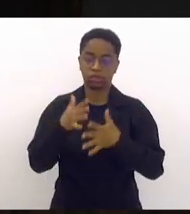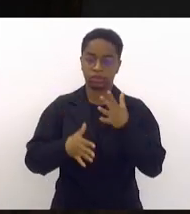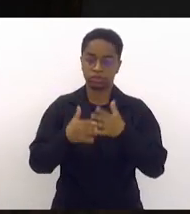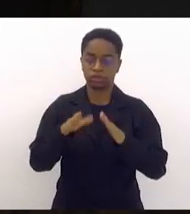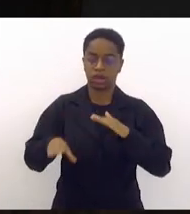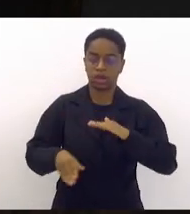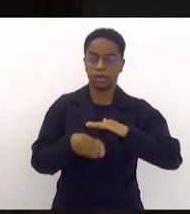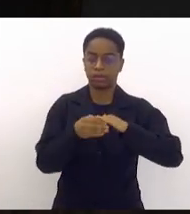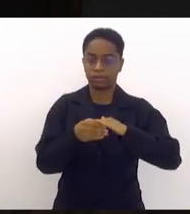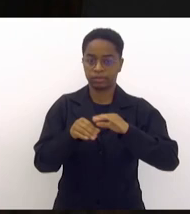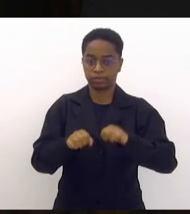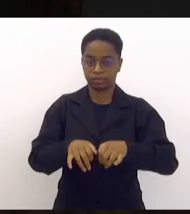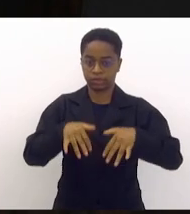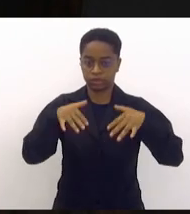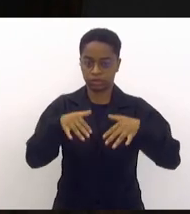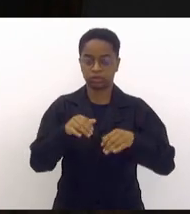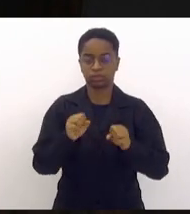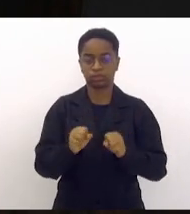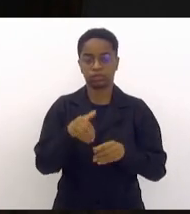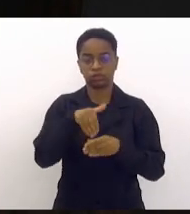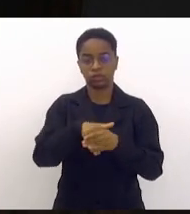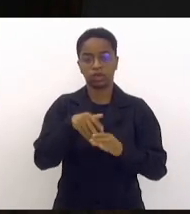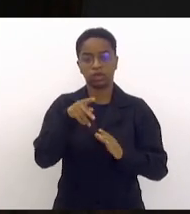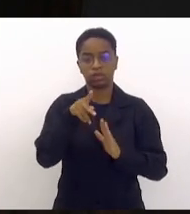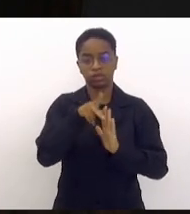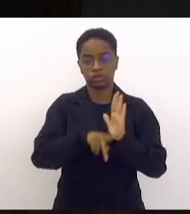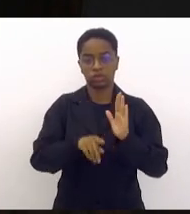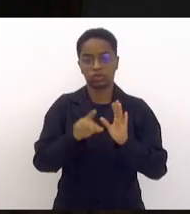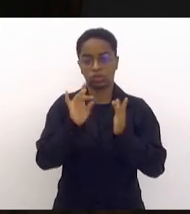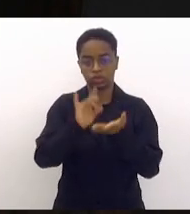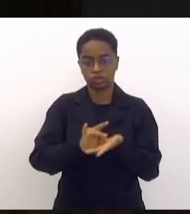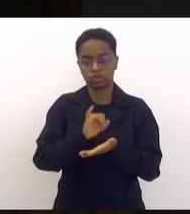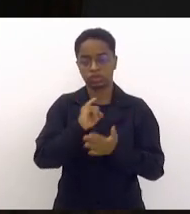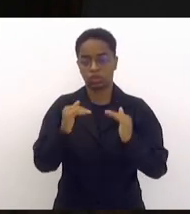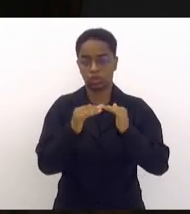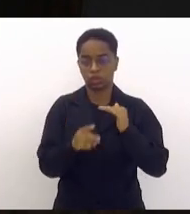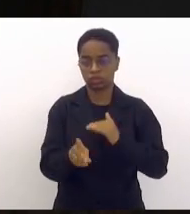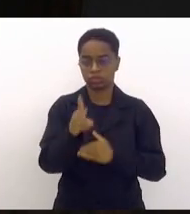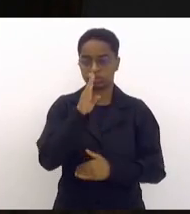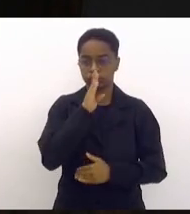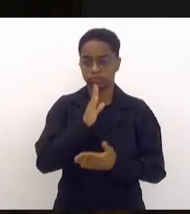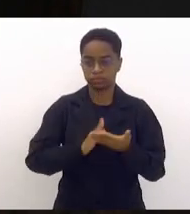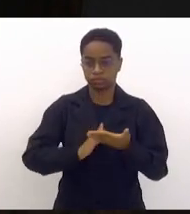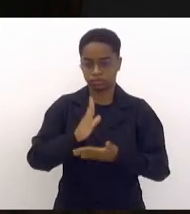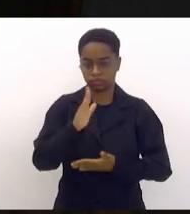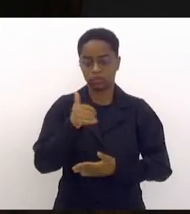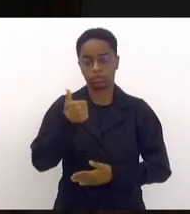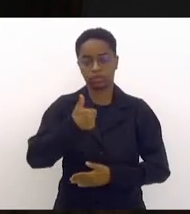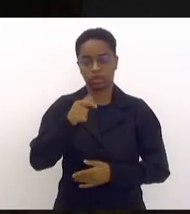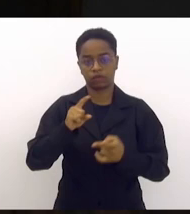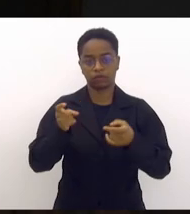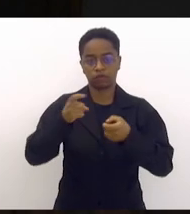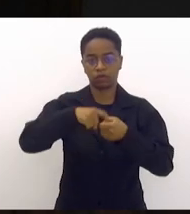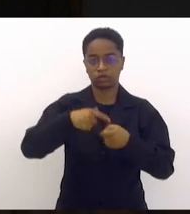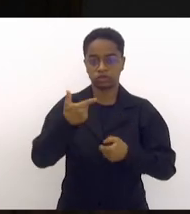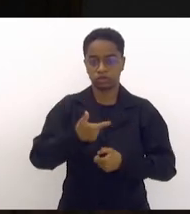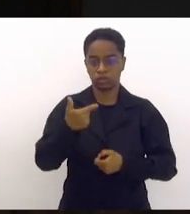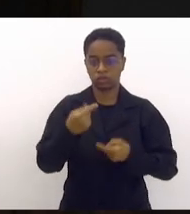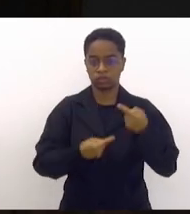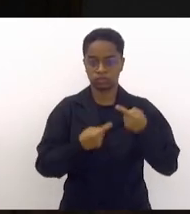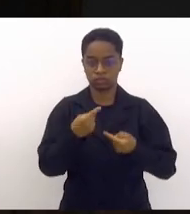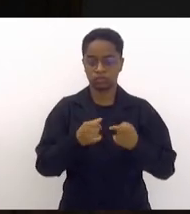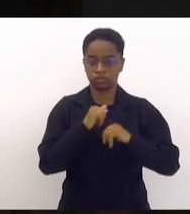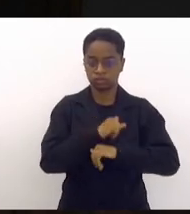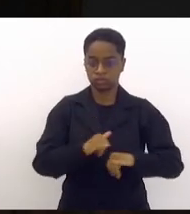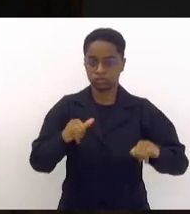emenda de plenário. Em votação, o projeto original, os senhores que aprovam, emanamento de comissão, aprovado em primeira e retorna em segunda. Anuncio,